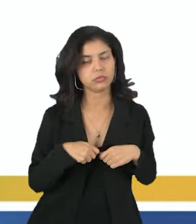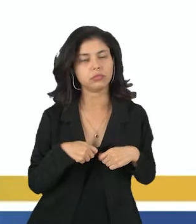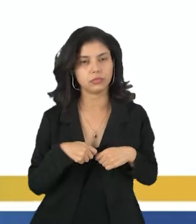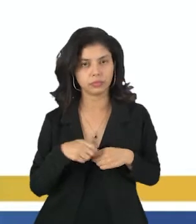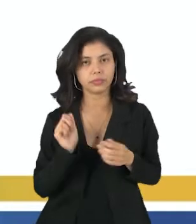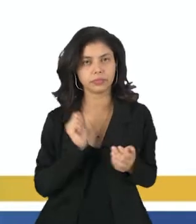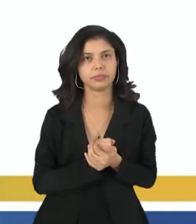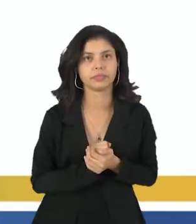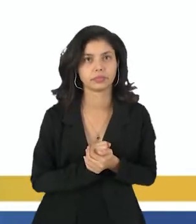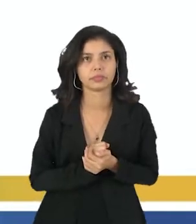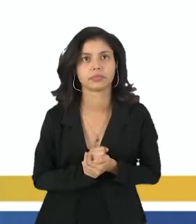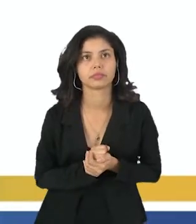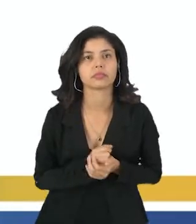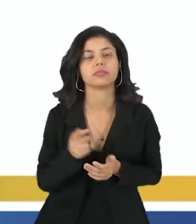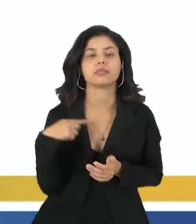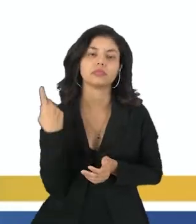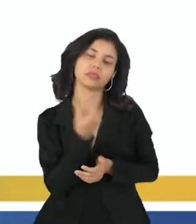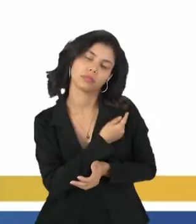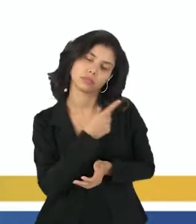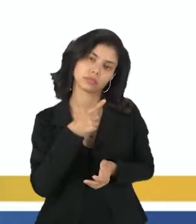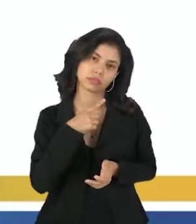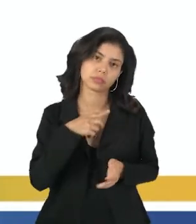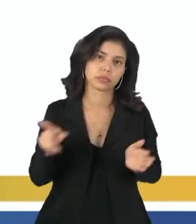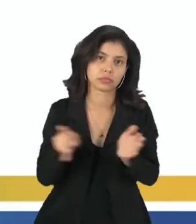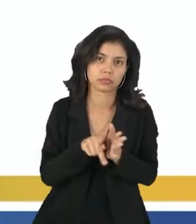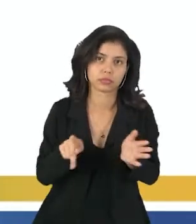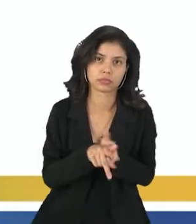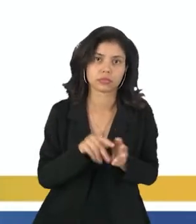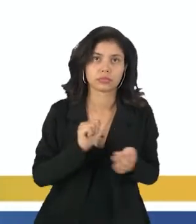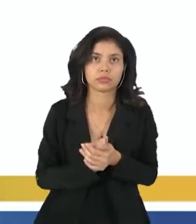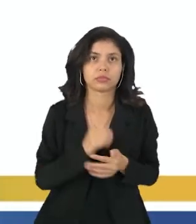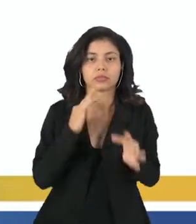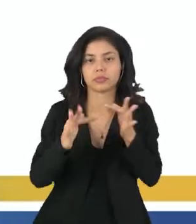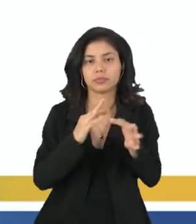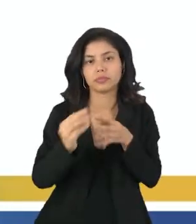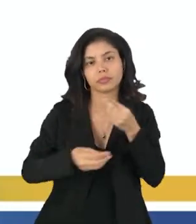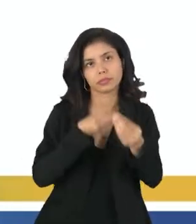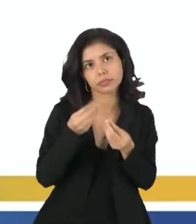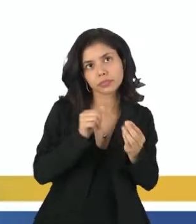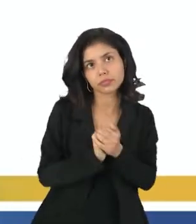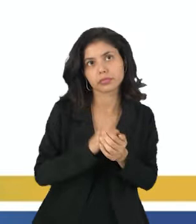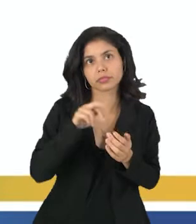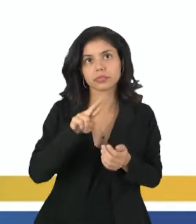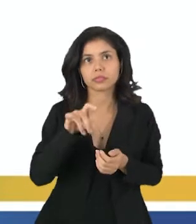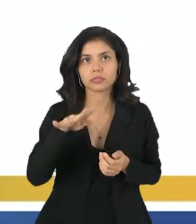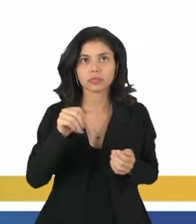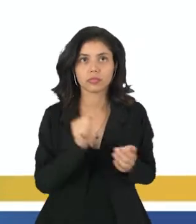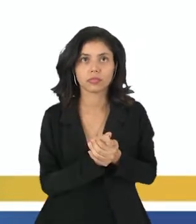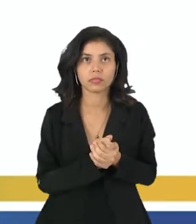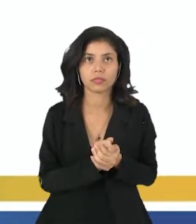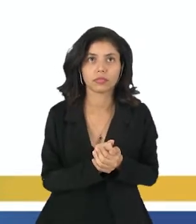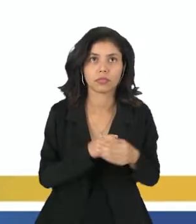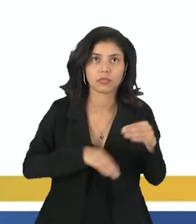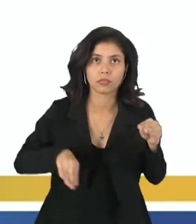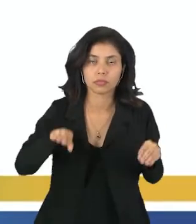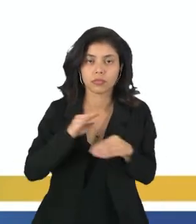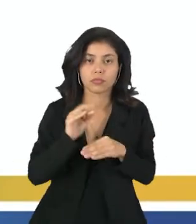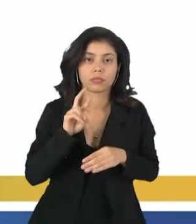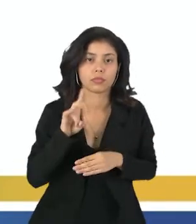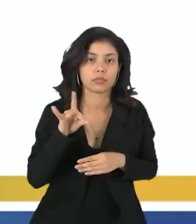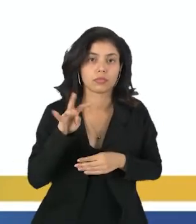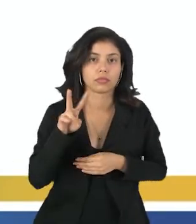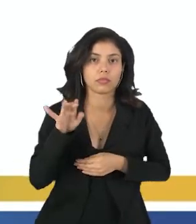onde nós temos propriedades físicas como superfluido, supercondutividade.